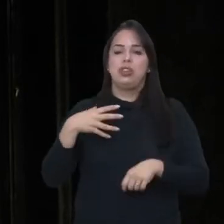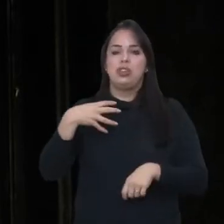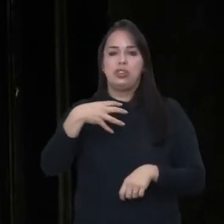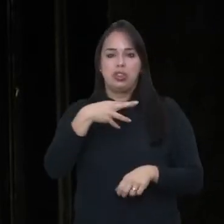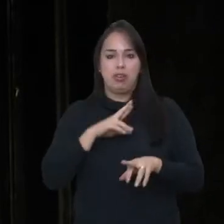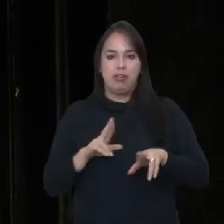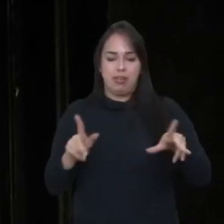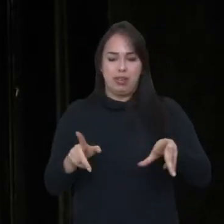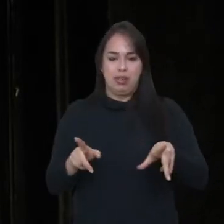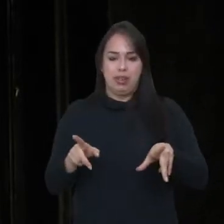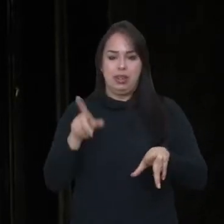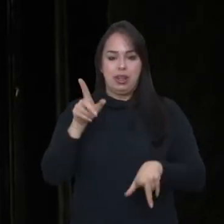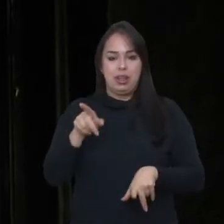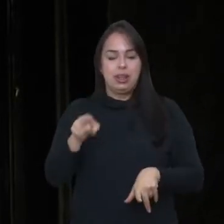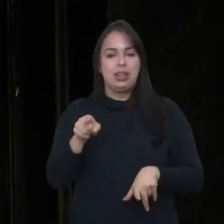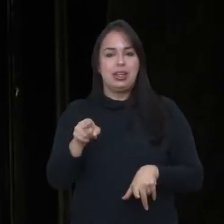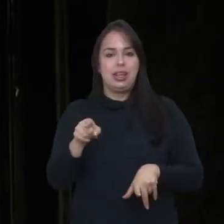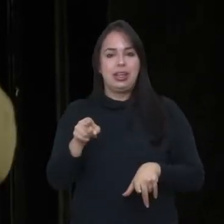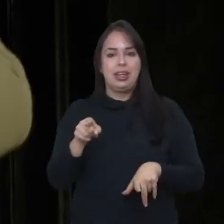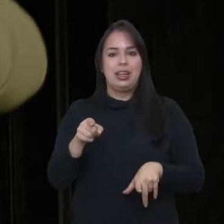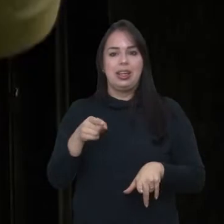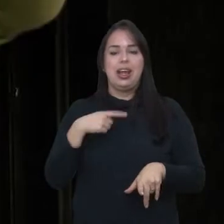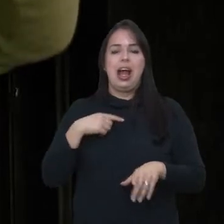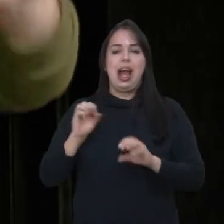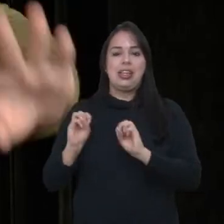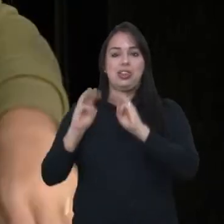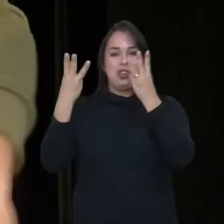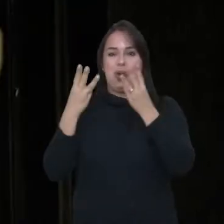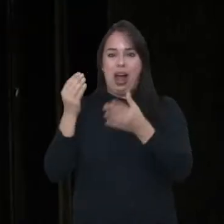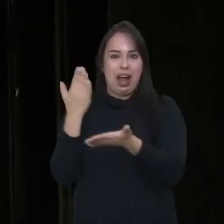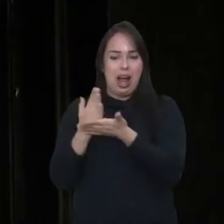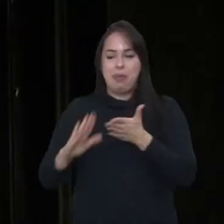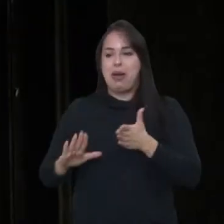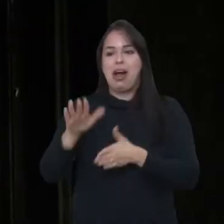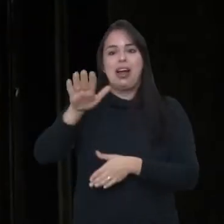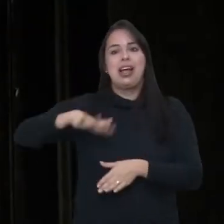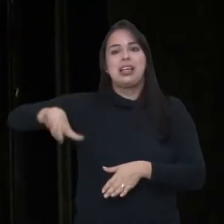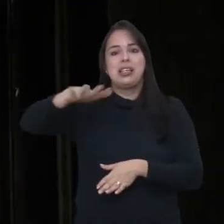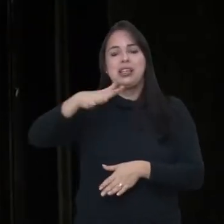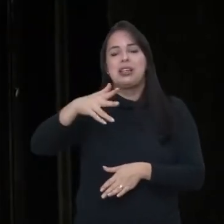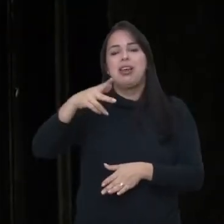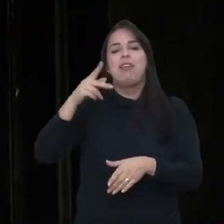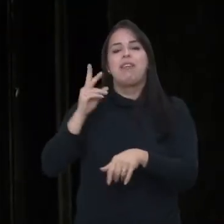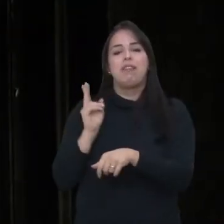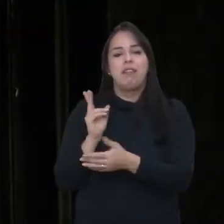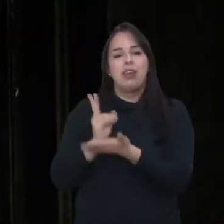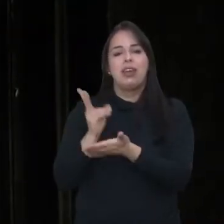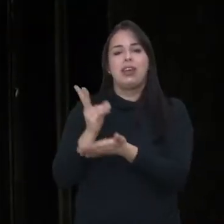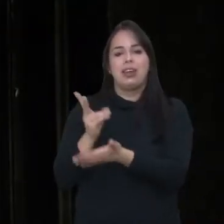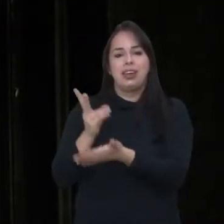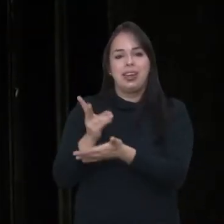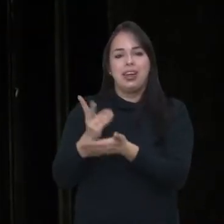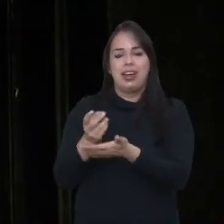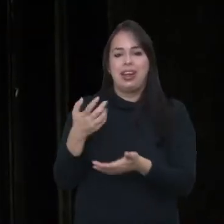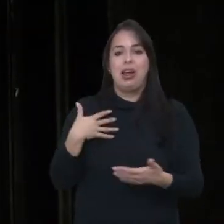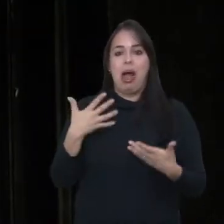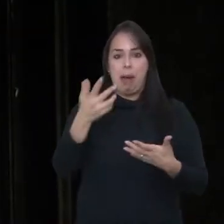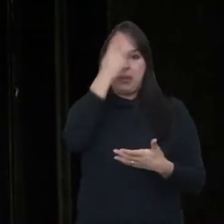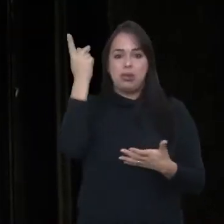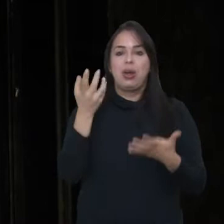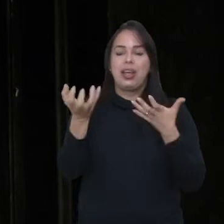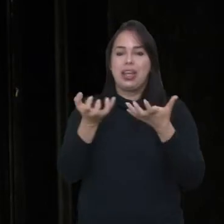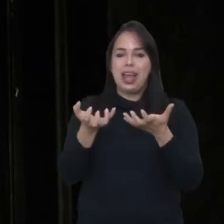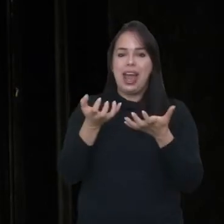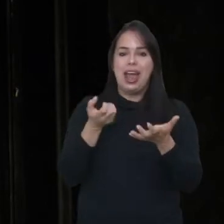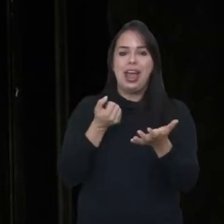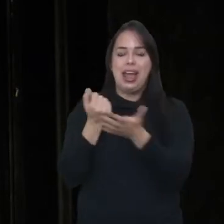bares é assim, acaba o show, o pessoal às vezes fica lá, mais duas, três horas tomando, e o cara do bar quer isso, na verdade, né?